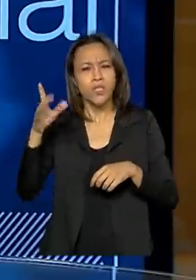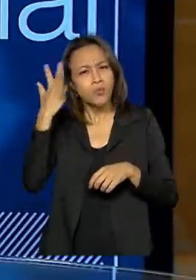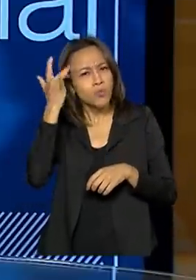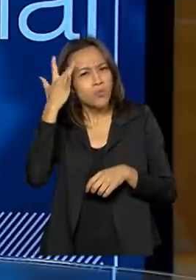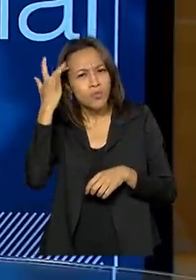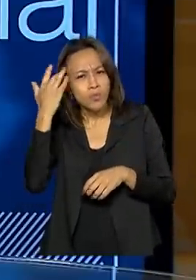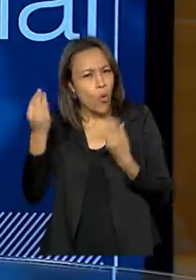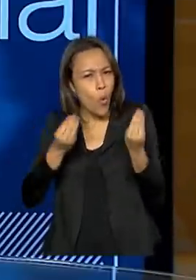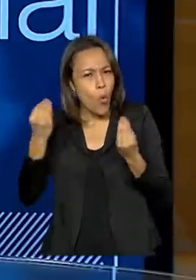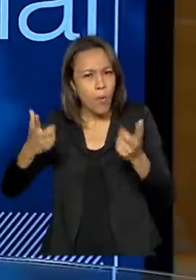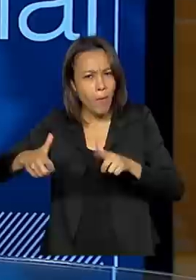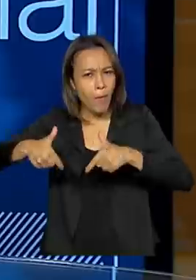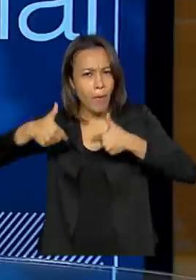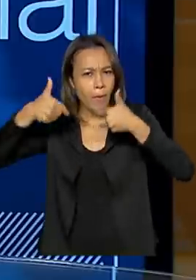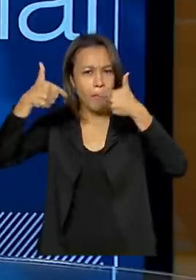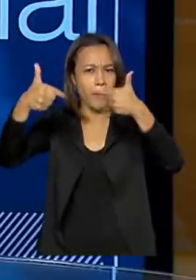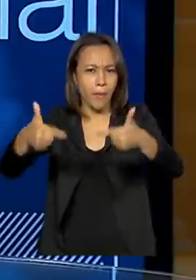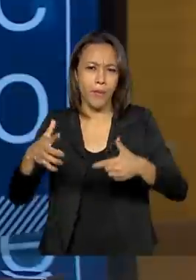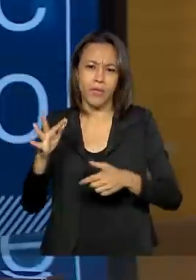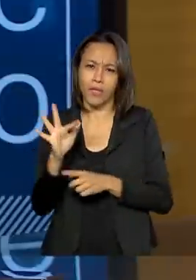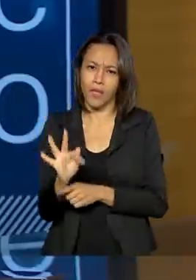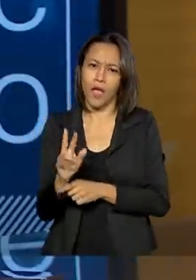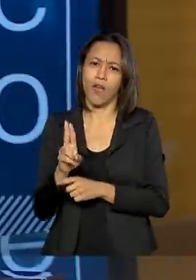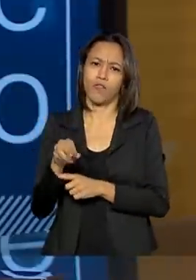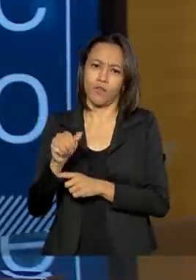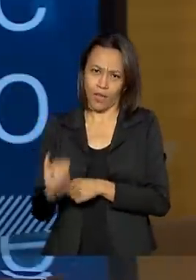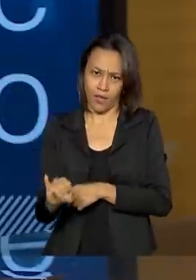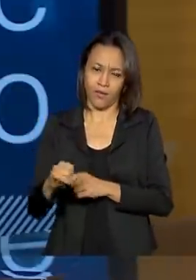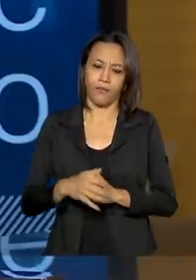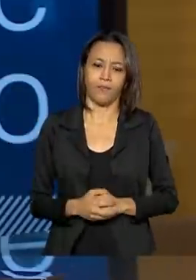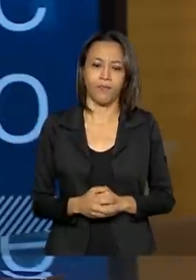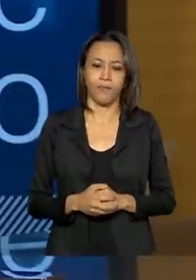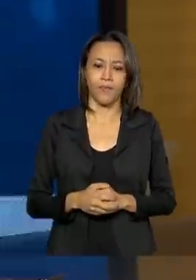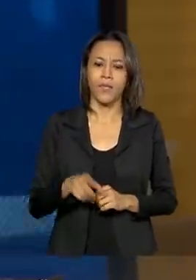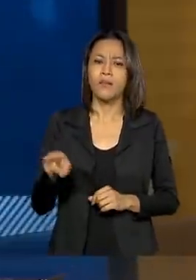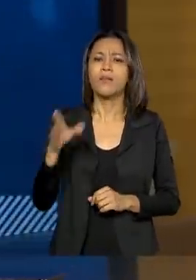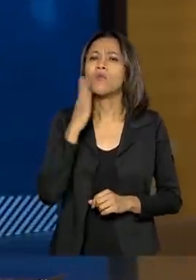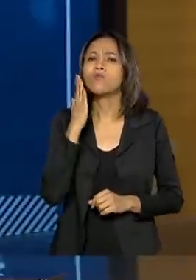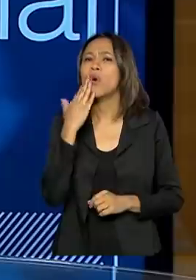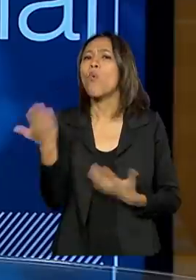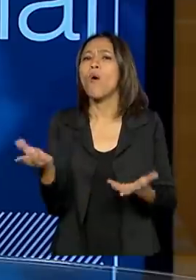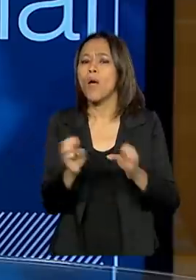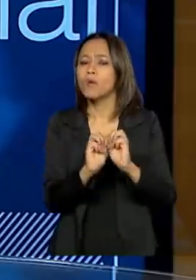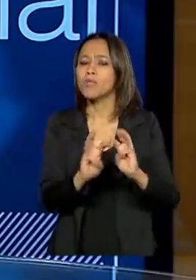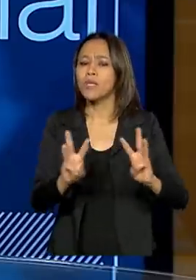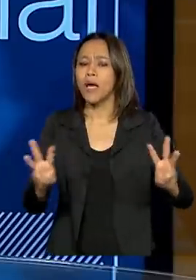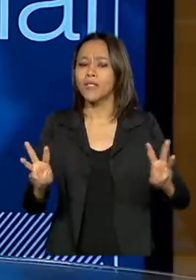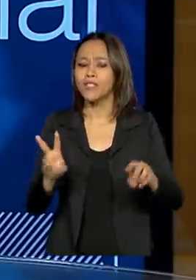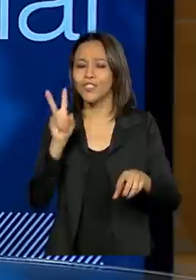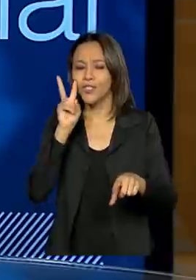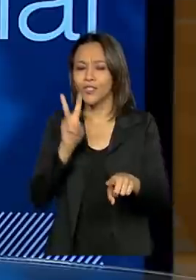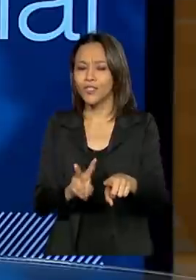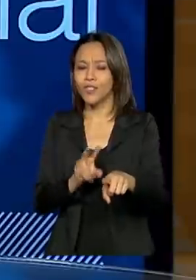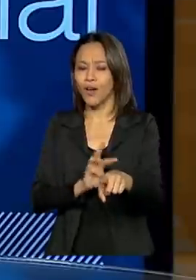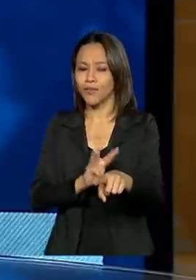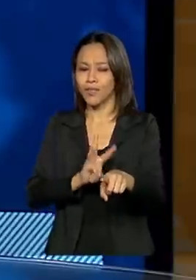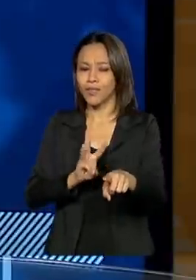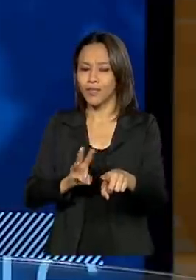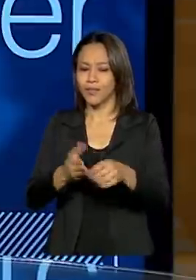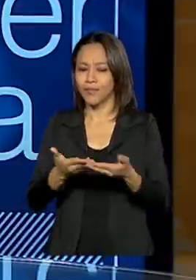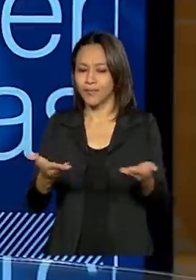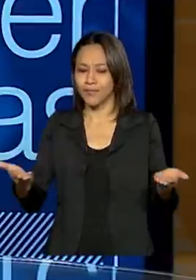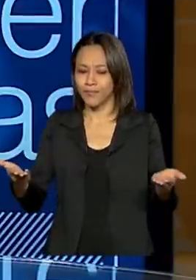FUNAI. Não deixem... Só para o telespectador saber qual que é o site? O www.funai.gov